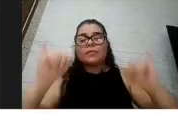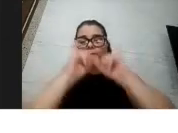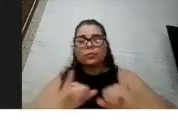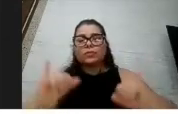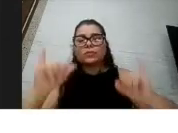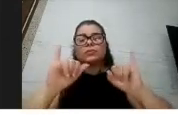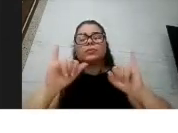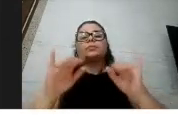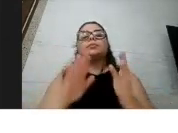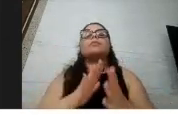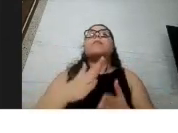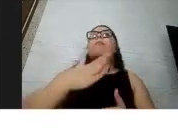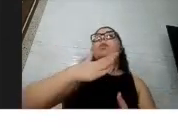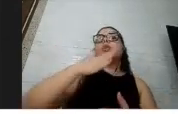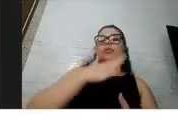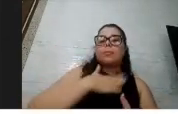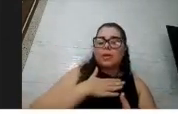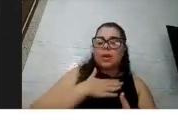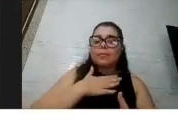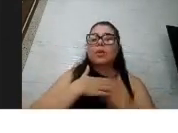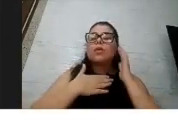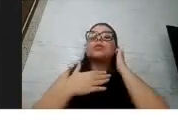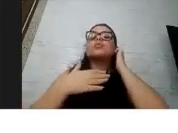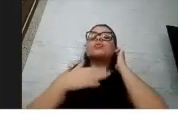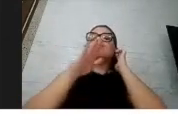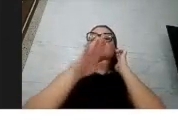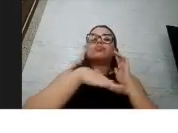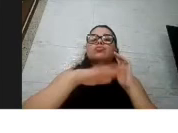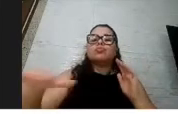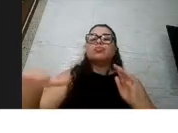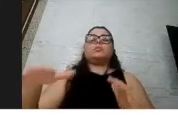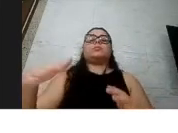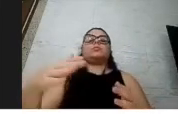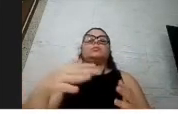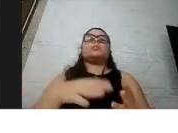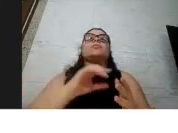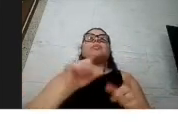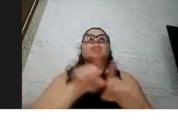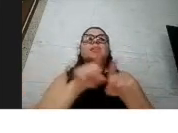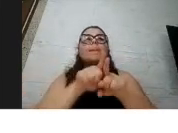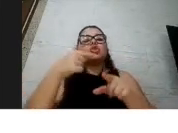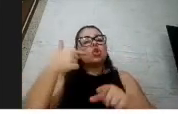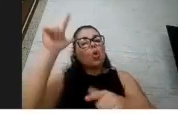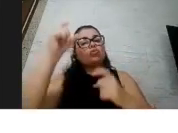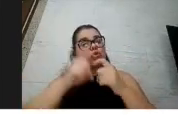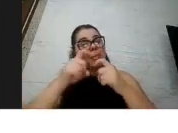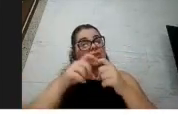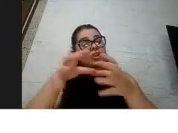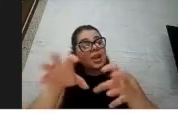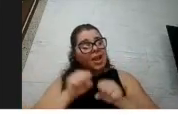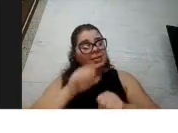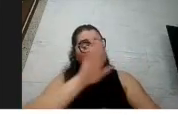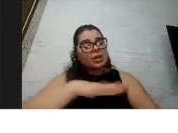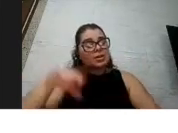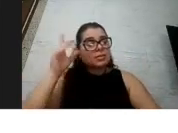particulares e de outros pediatras que eu conheço e que atendem bastante crianças com síndrome de Down é que a maioria